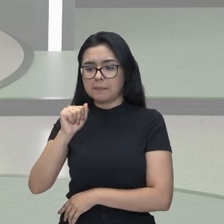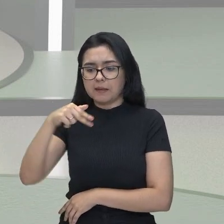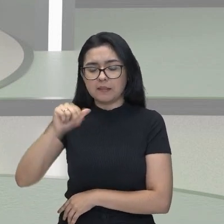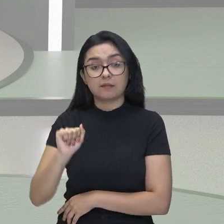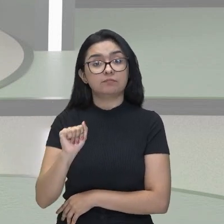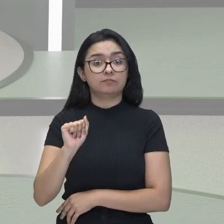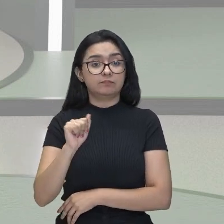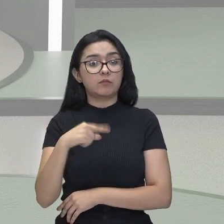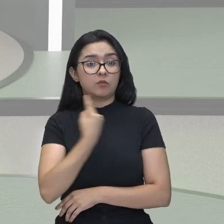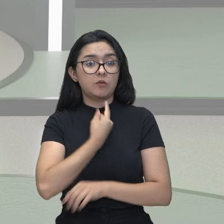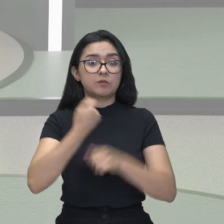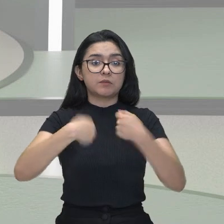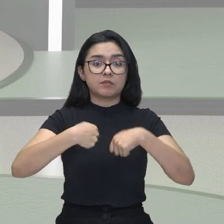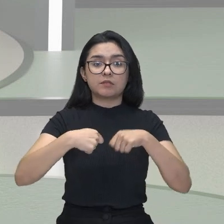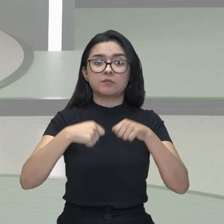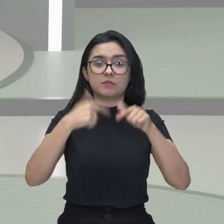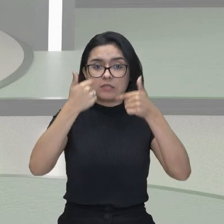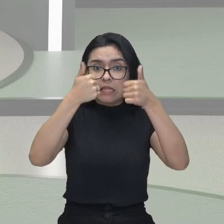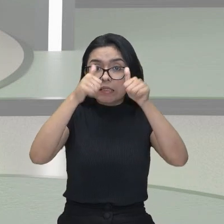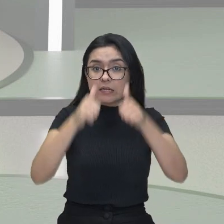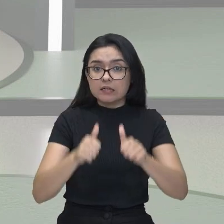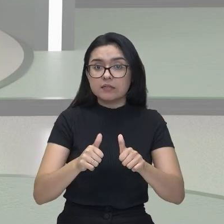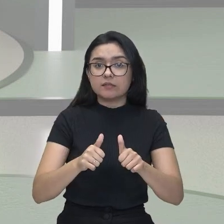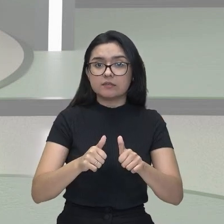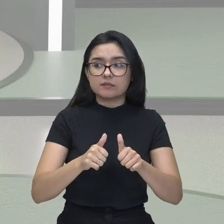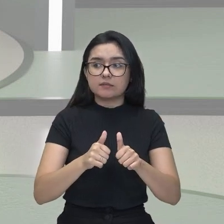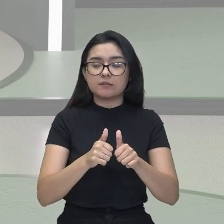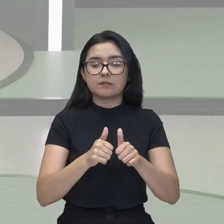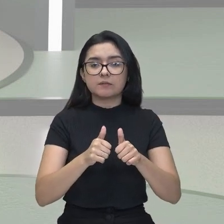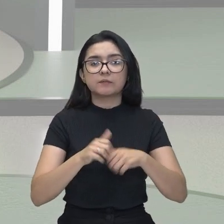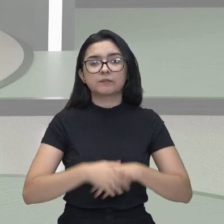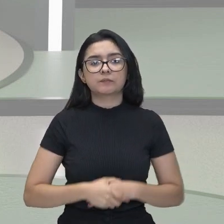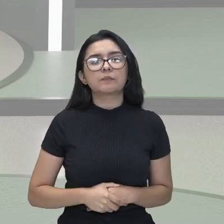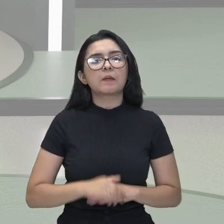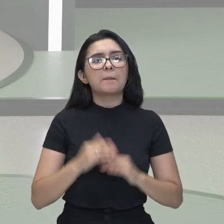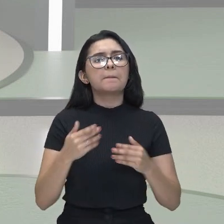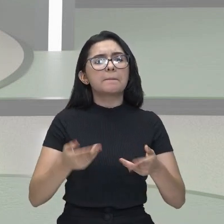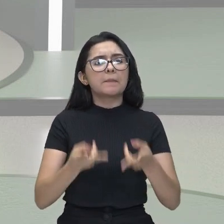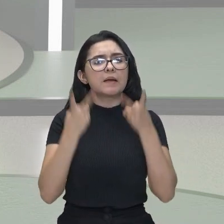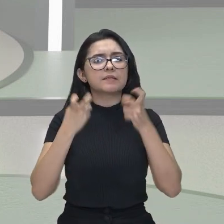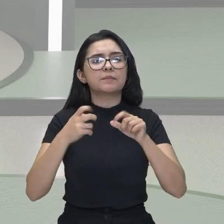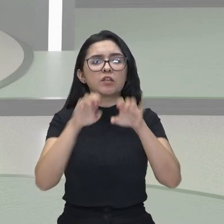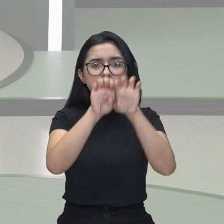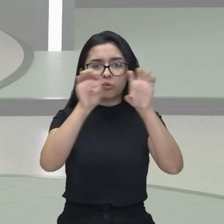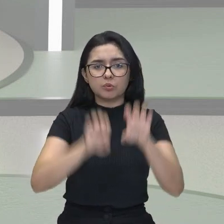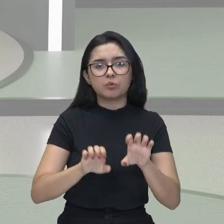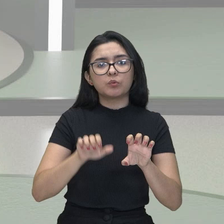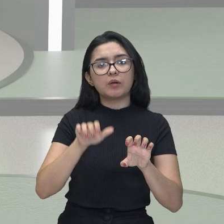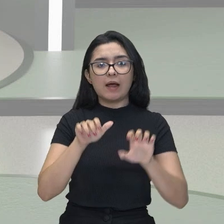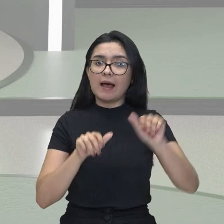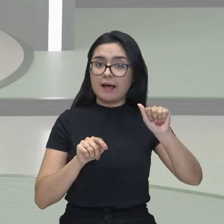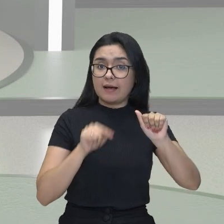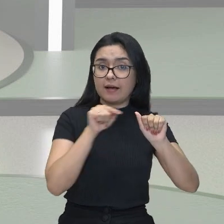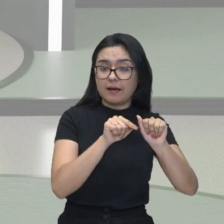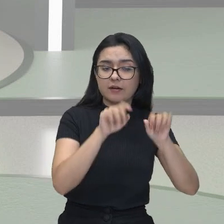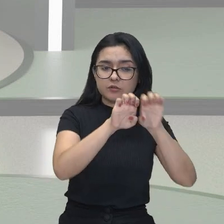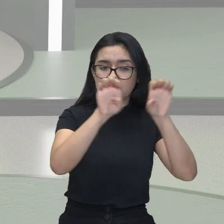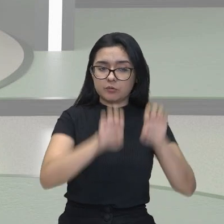Então, aqui observem que na estrutura A, vou chamar de estrutura A, a primeira estrutura,